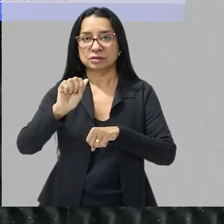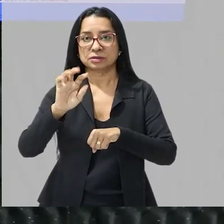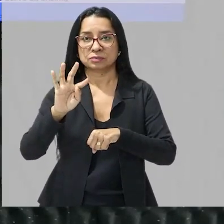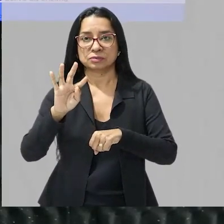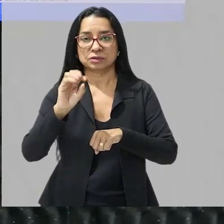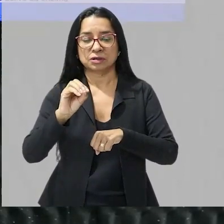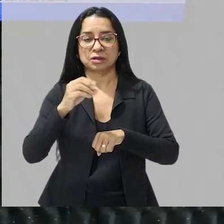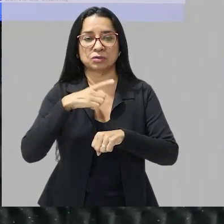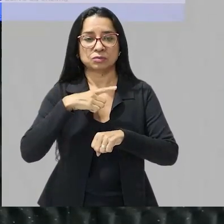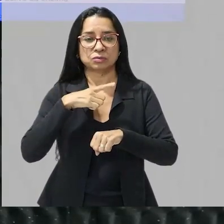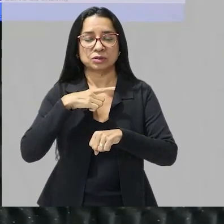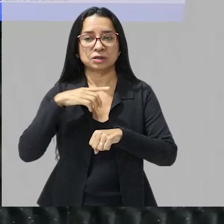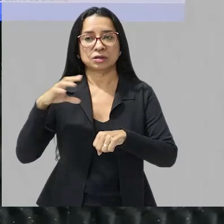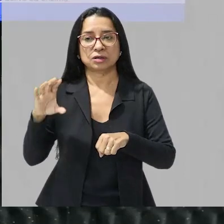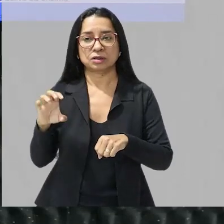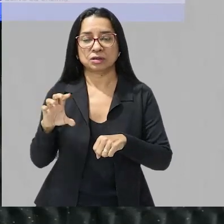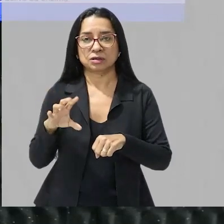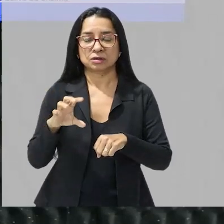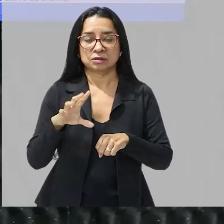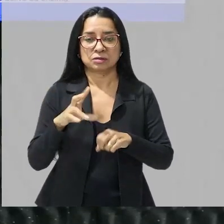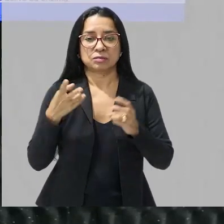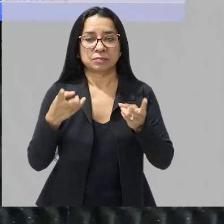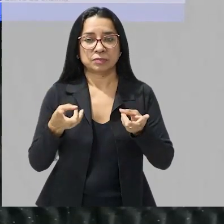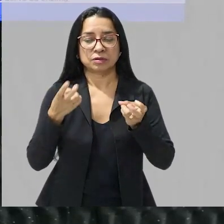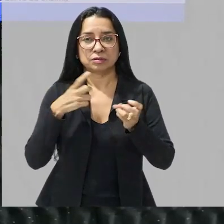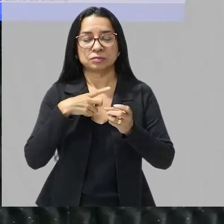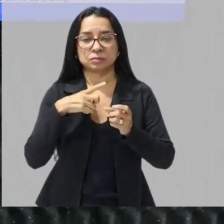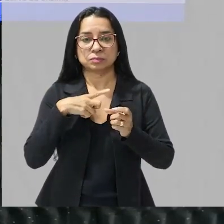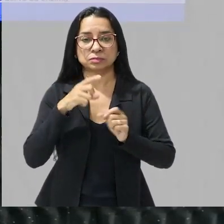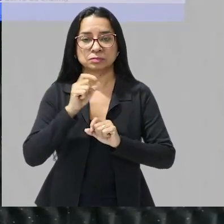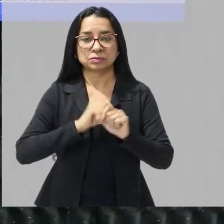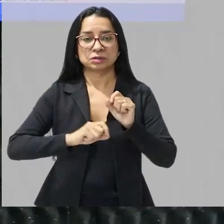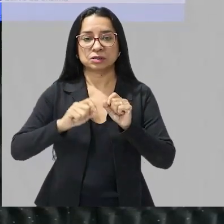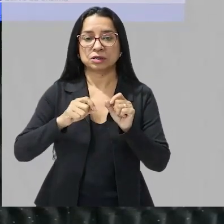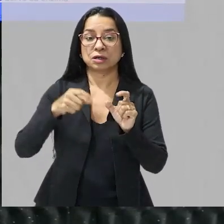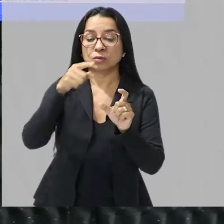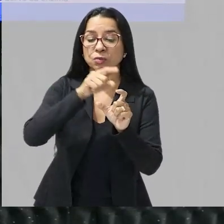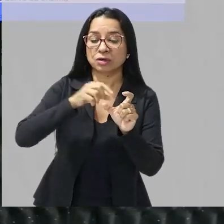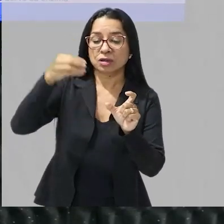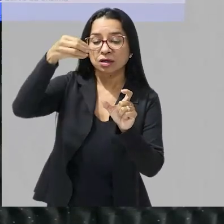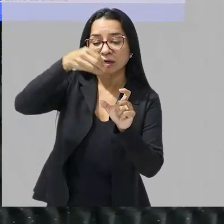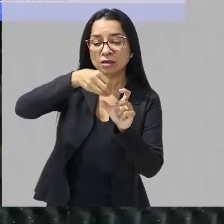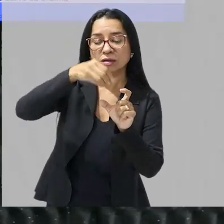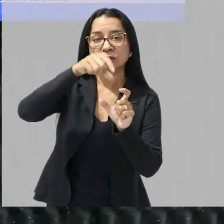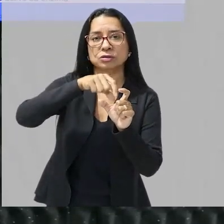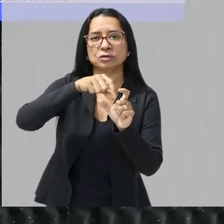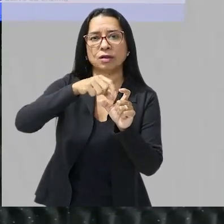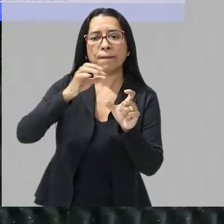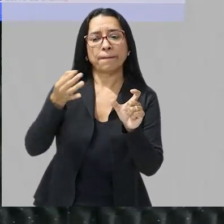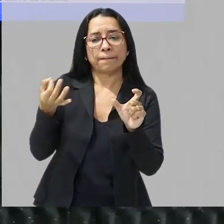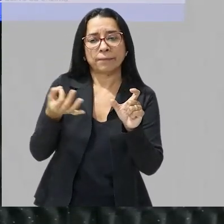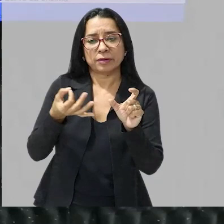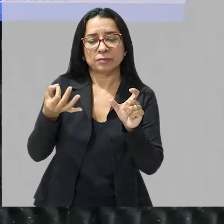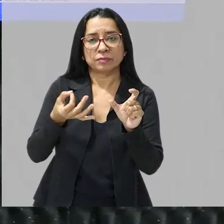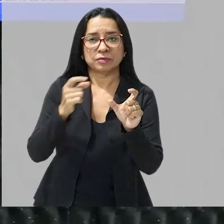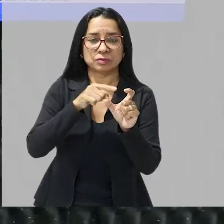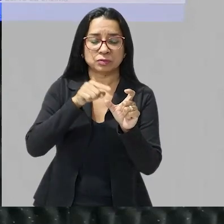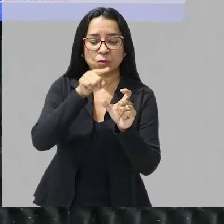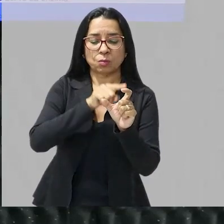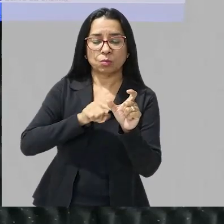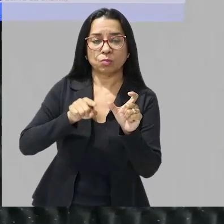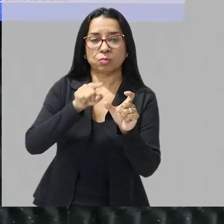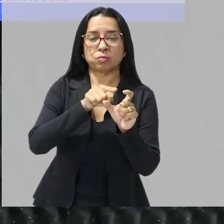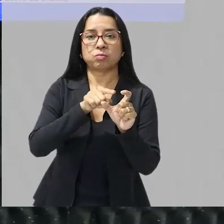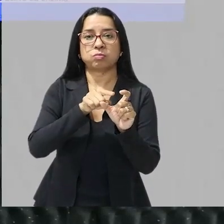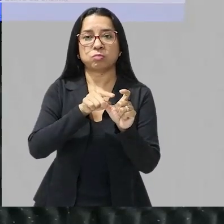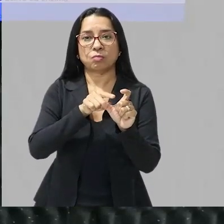percebam que essa enzima ela tem aí um encaixe perfeito ela se encaixa perfeitamente com o substrato